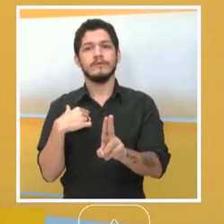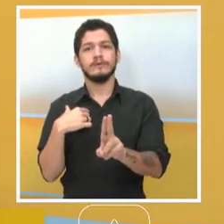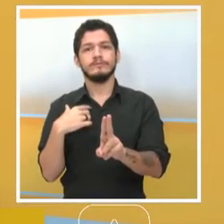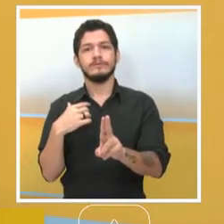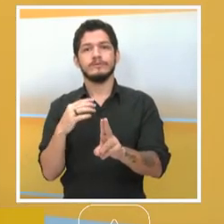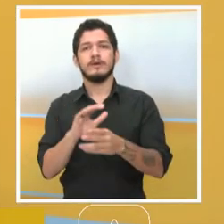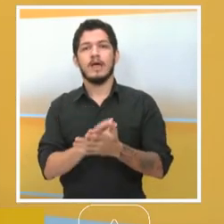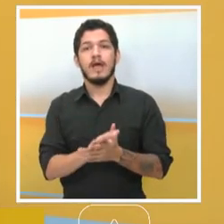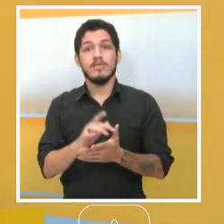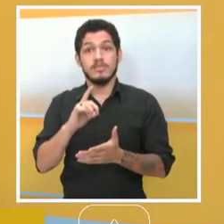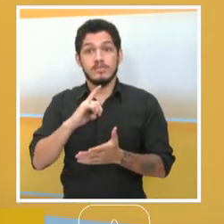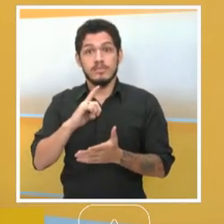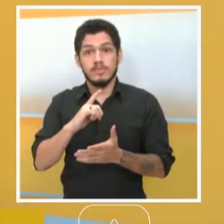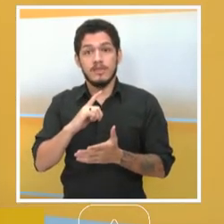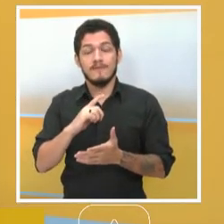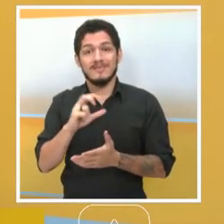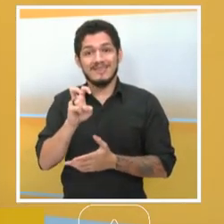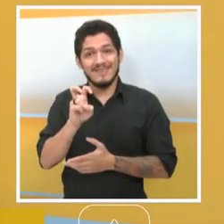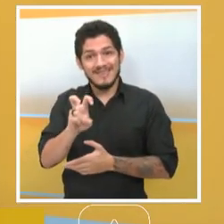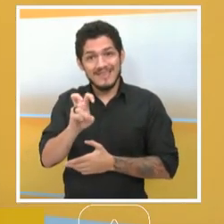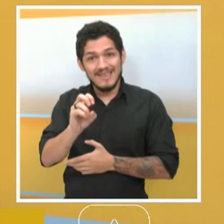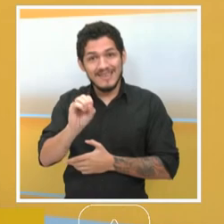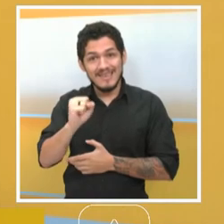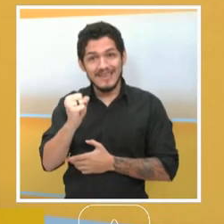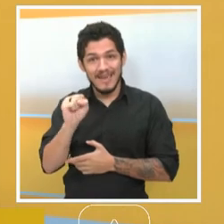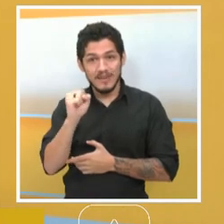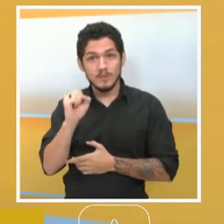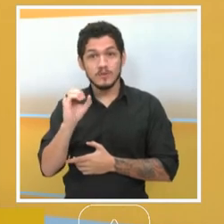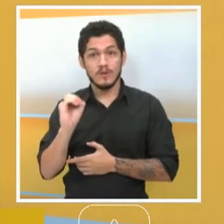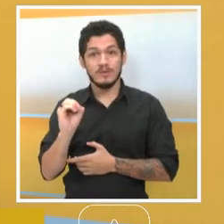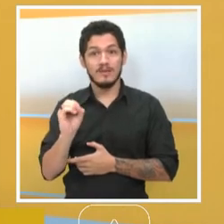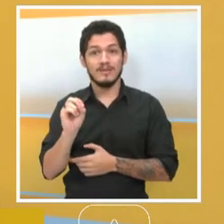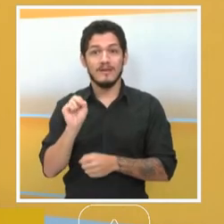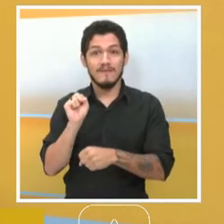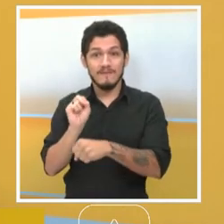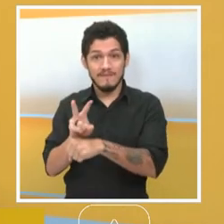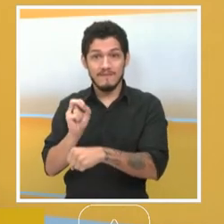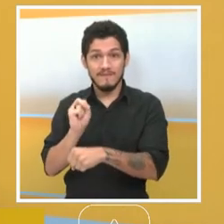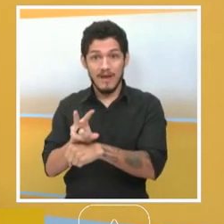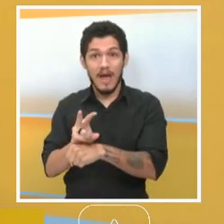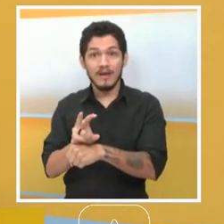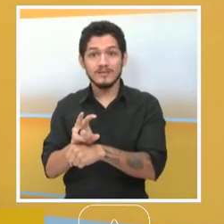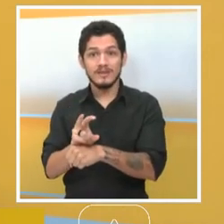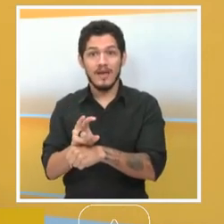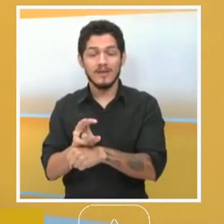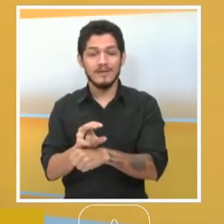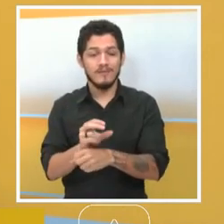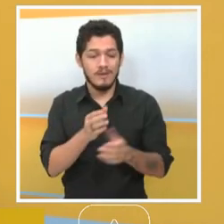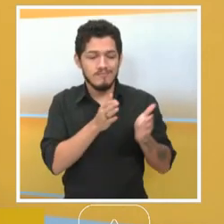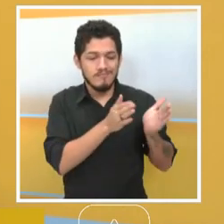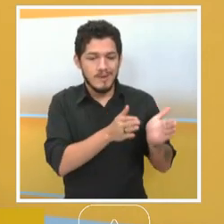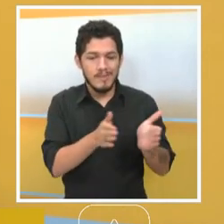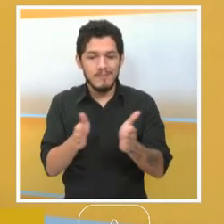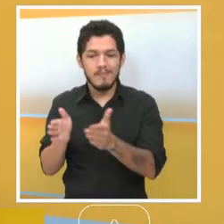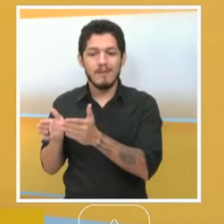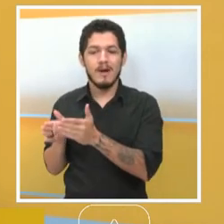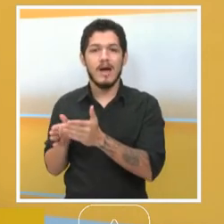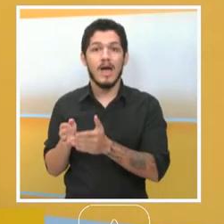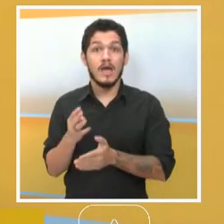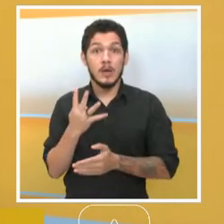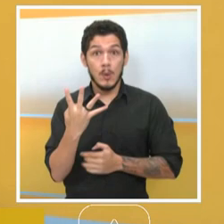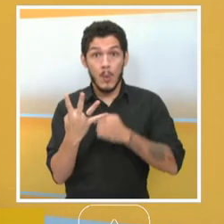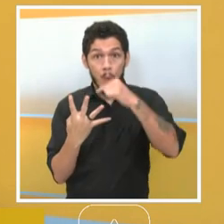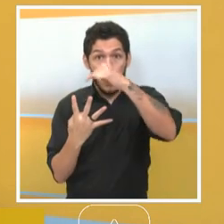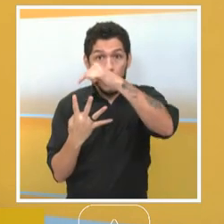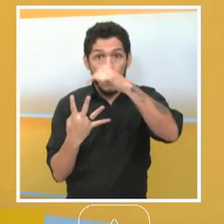com 580 vagas, distribuídas em quatro novos cursos, como você bem